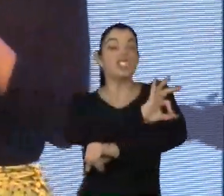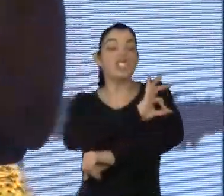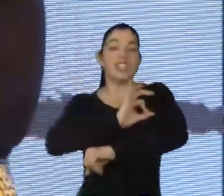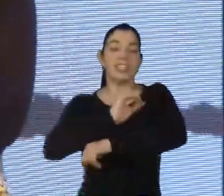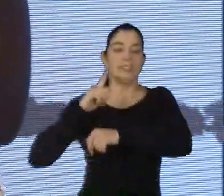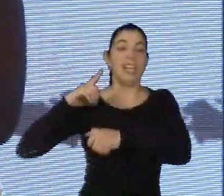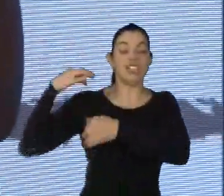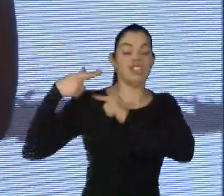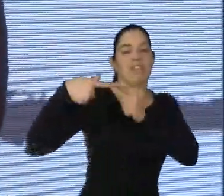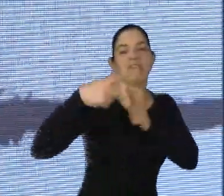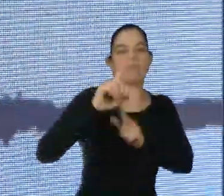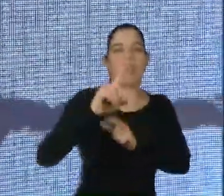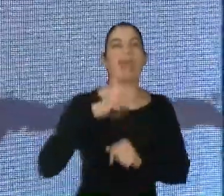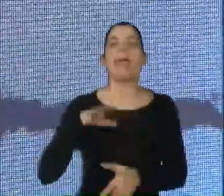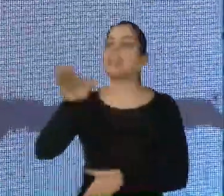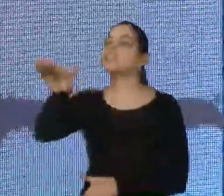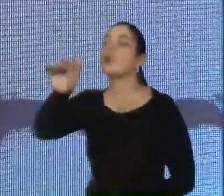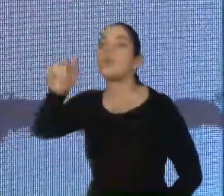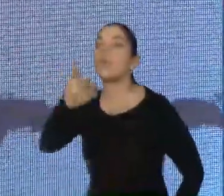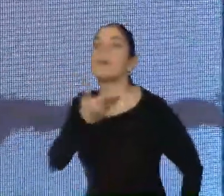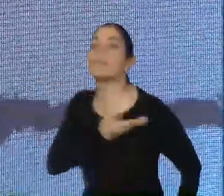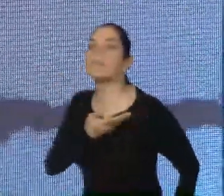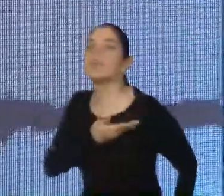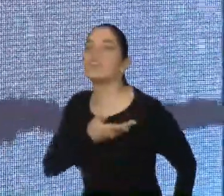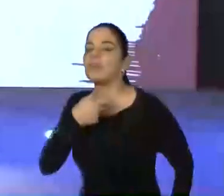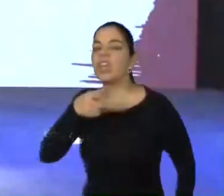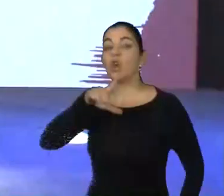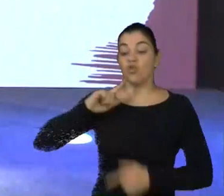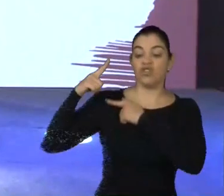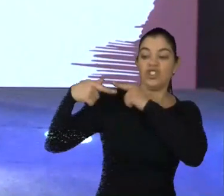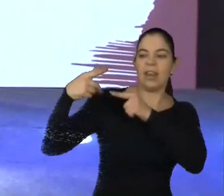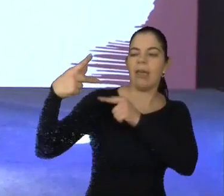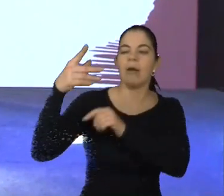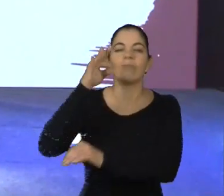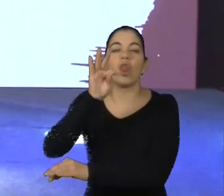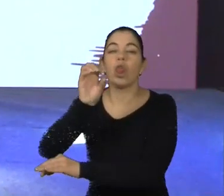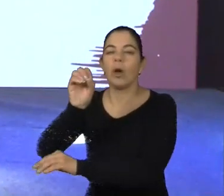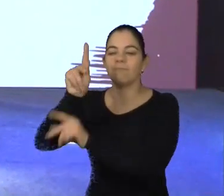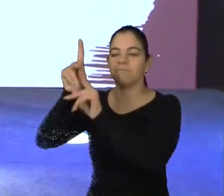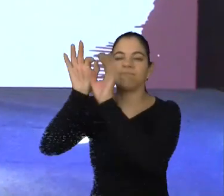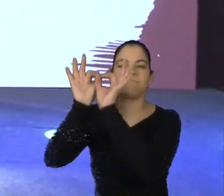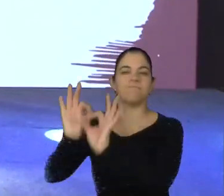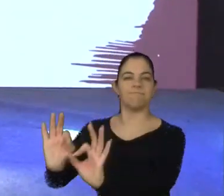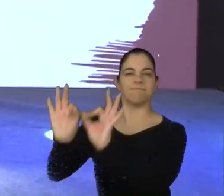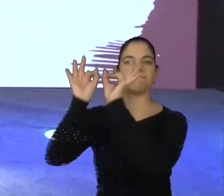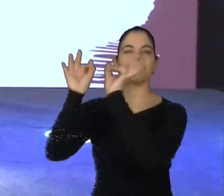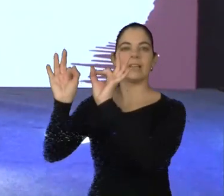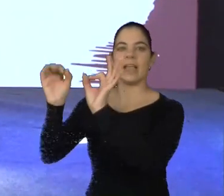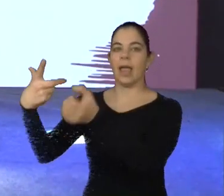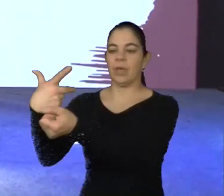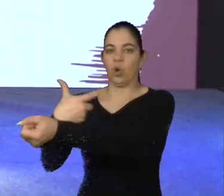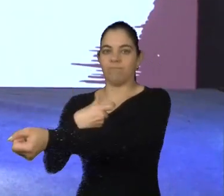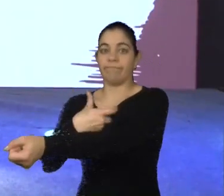foi atrás de um amigo que tinha o DNA top. Que tinha os genes top. Então, ele pegou sangue, pegou material